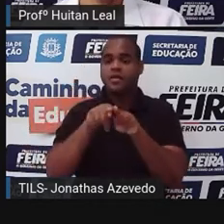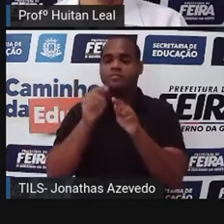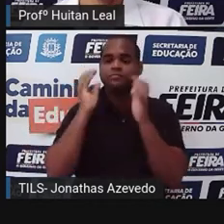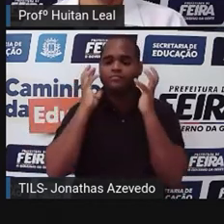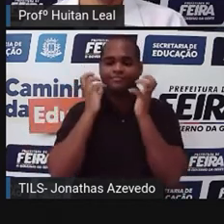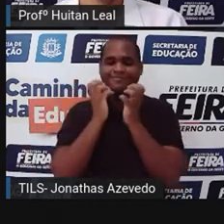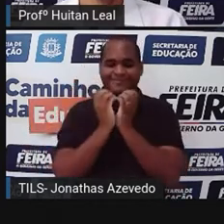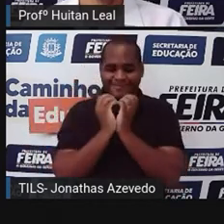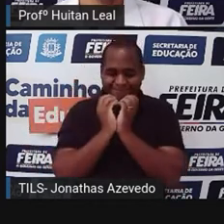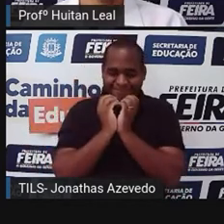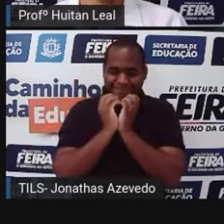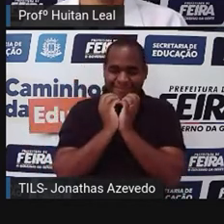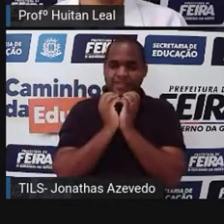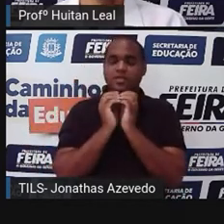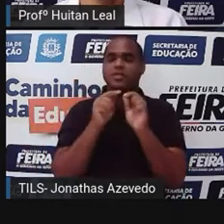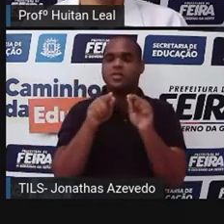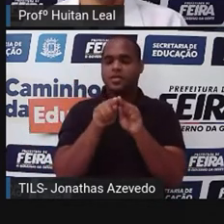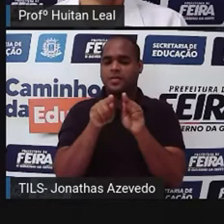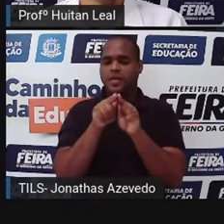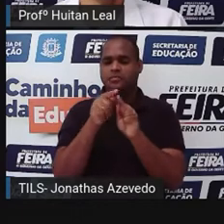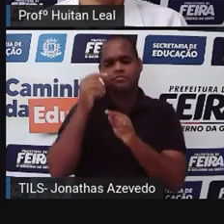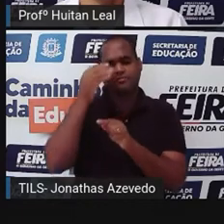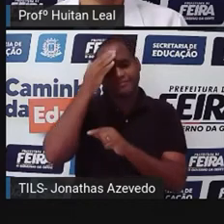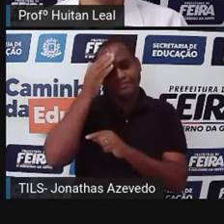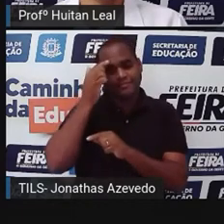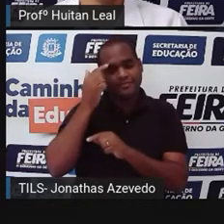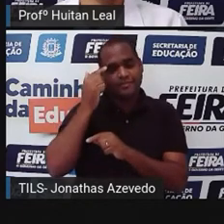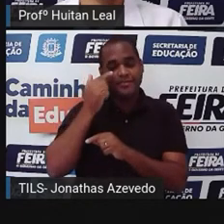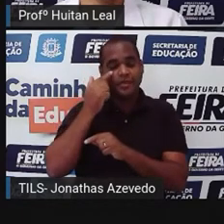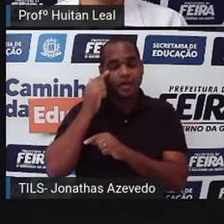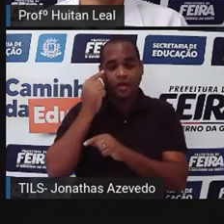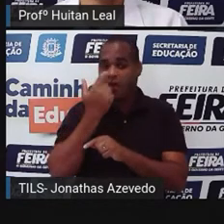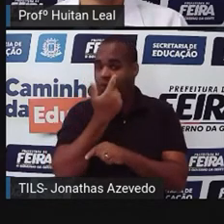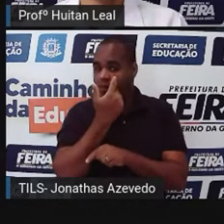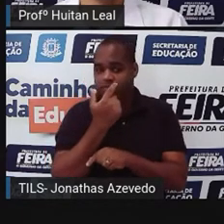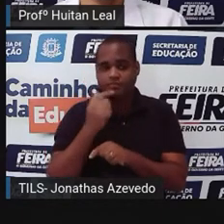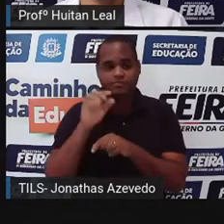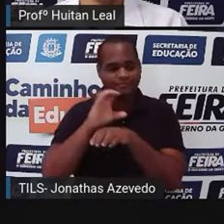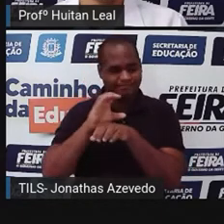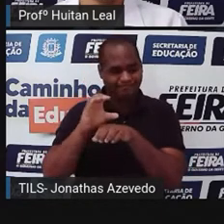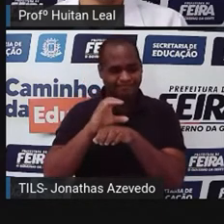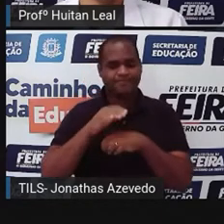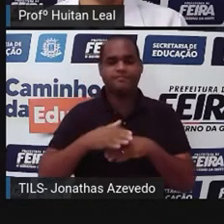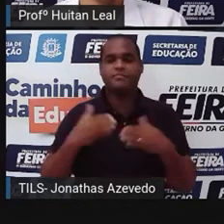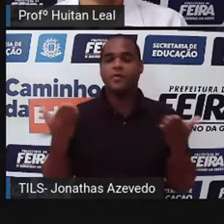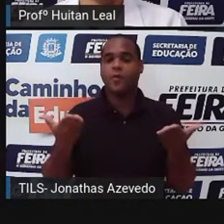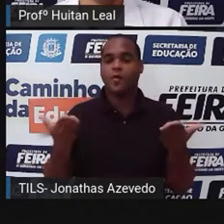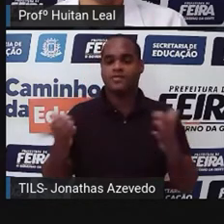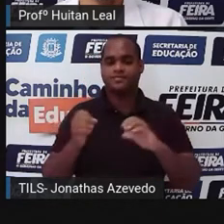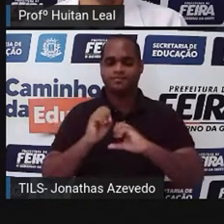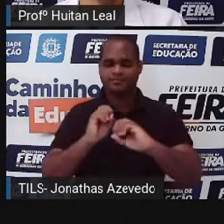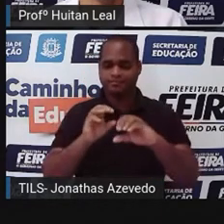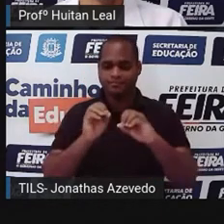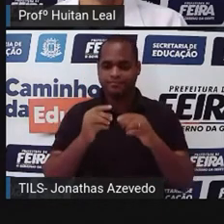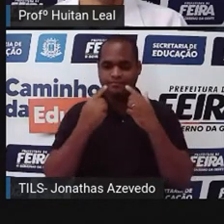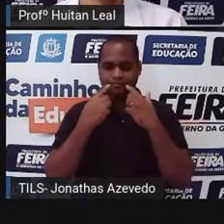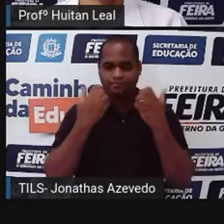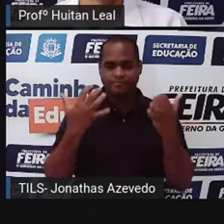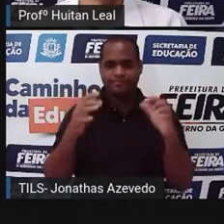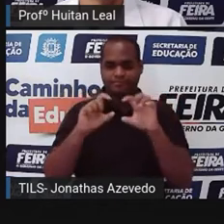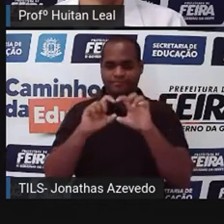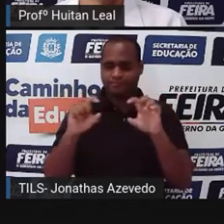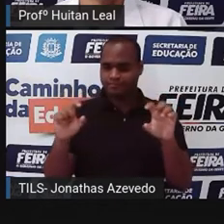meus olhos são castanhos. Então, hoje, na nossa aula, nós vamos falar sobre